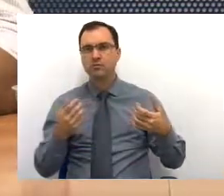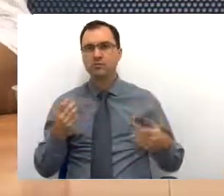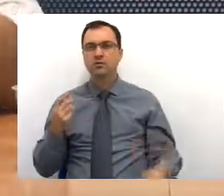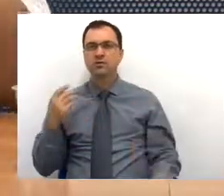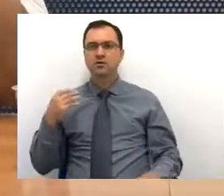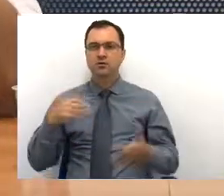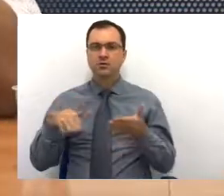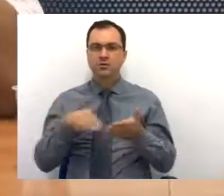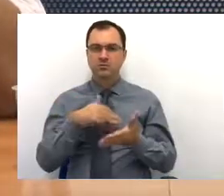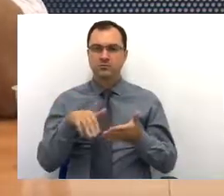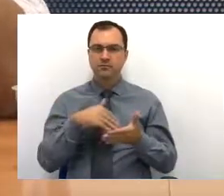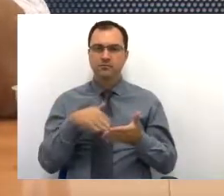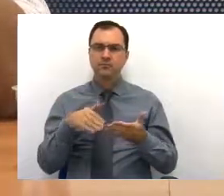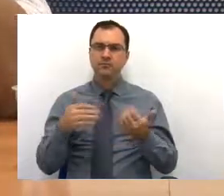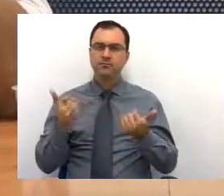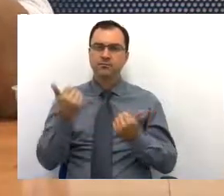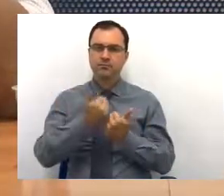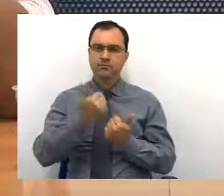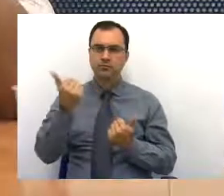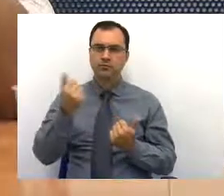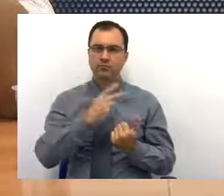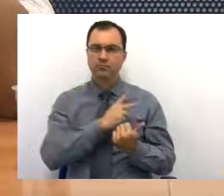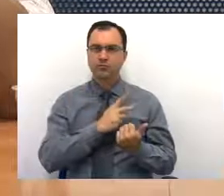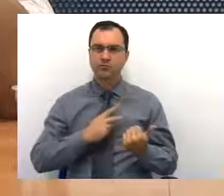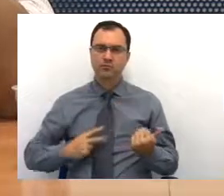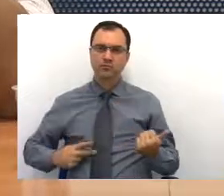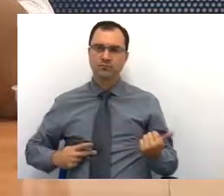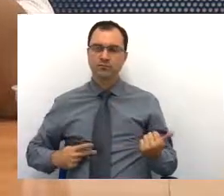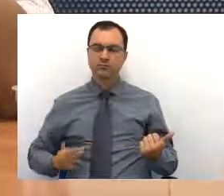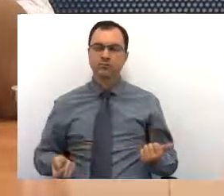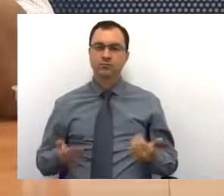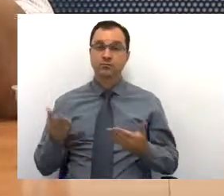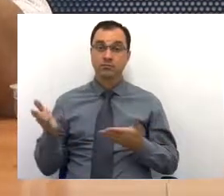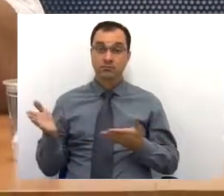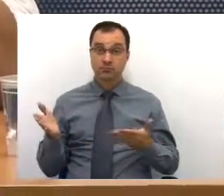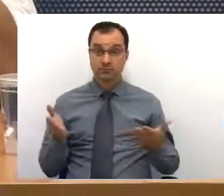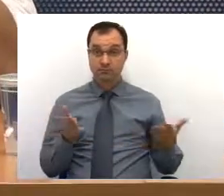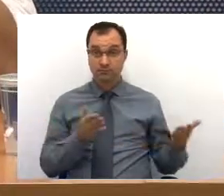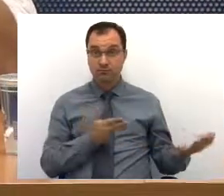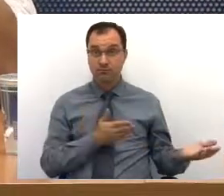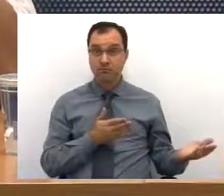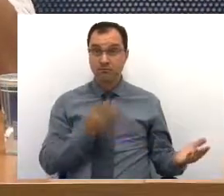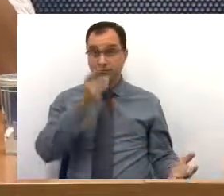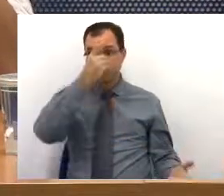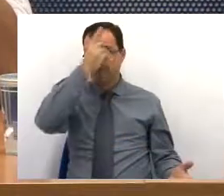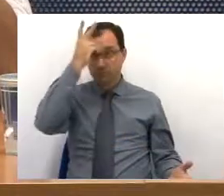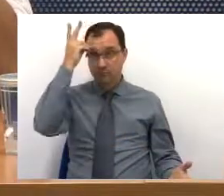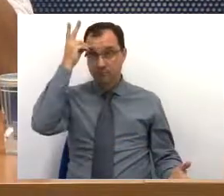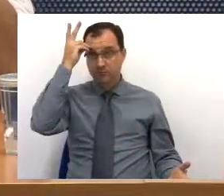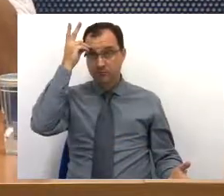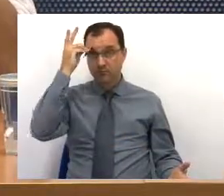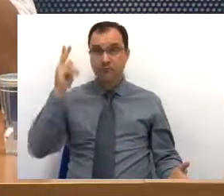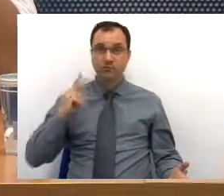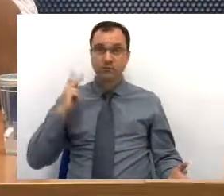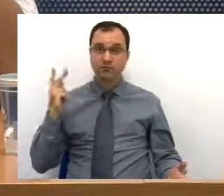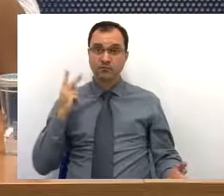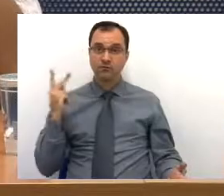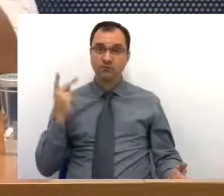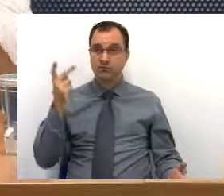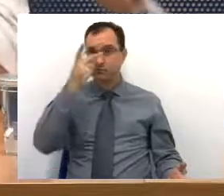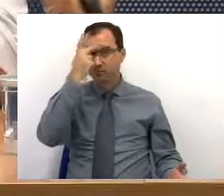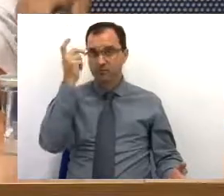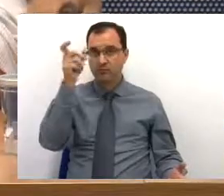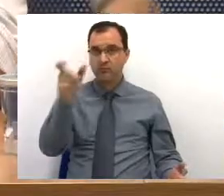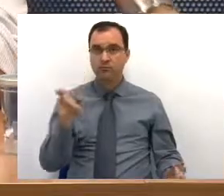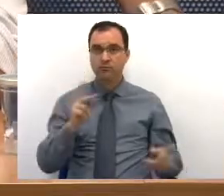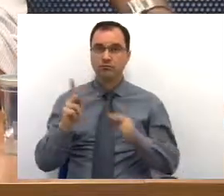secretário e nosso vice-prefeito, passemos a parte dos questionamentos feitos pelos vereadores e pelos munícipes. Com